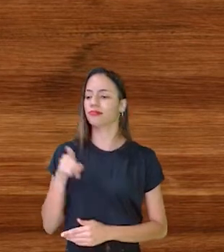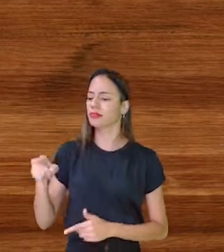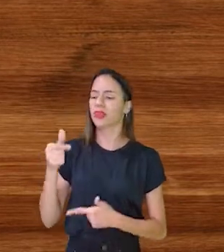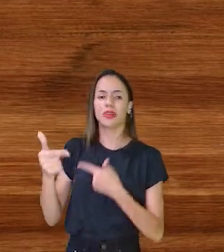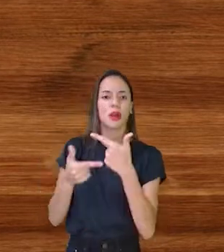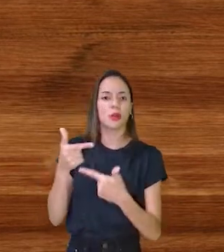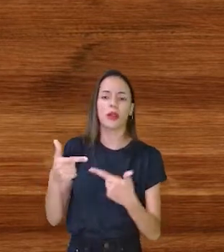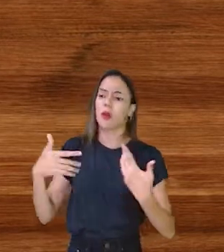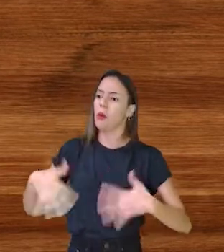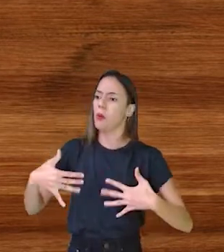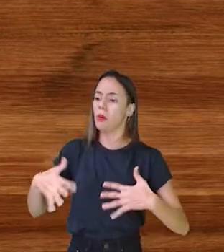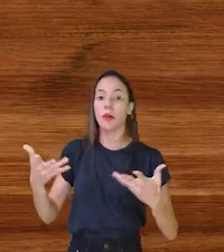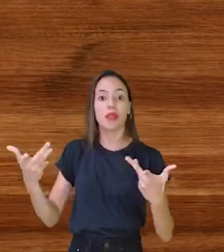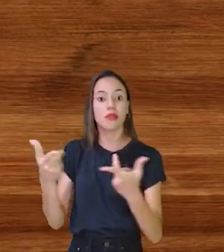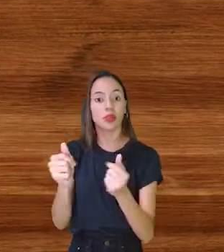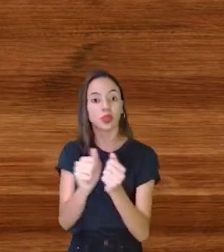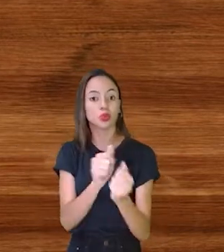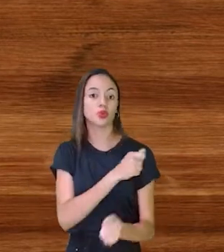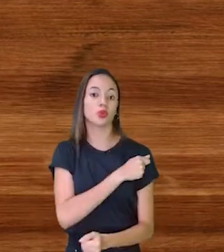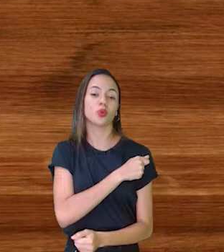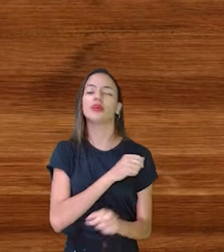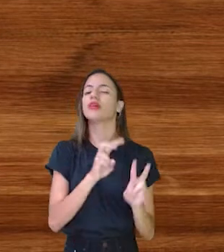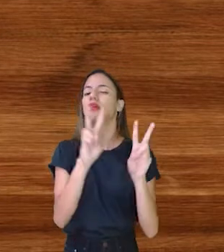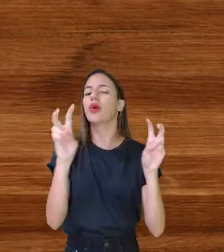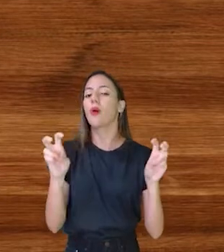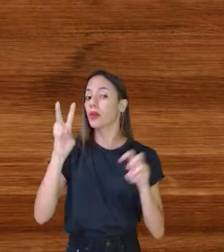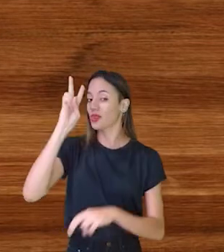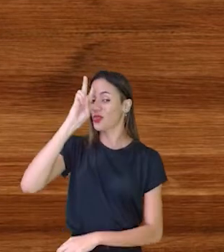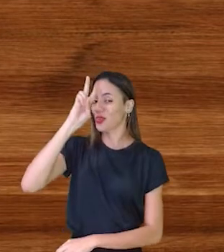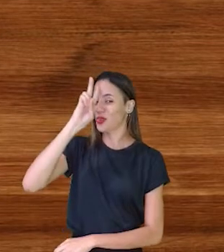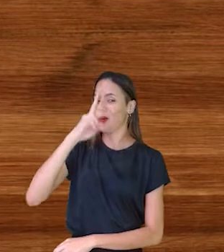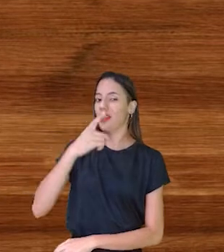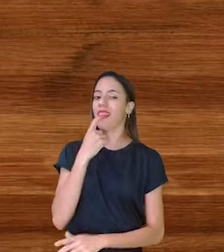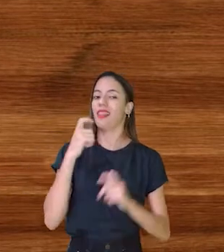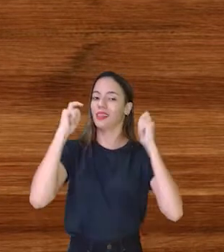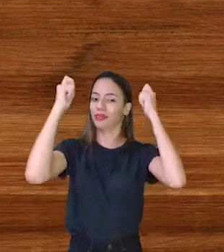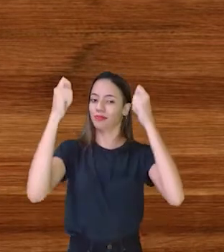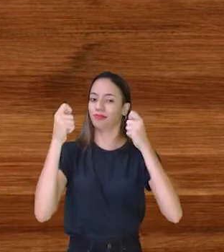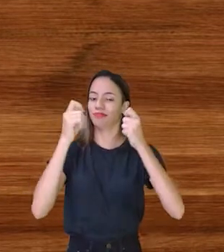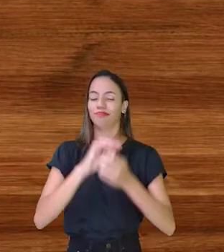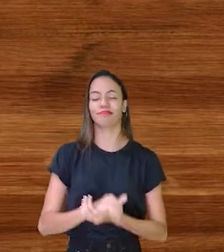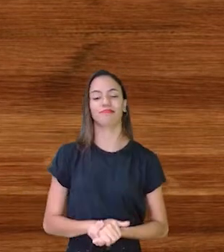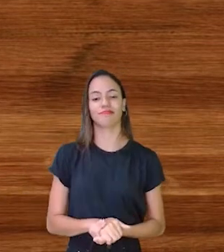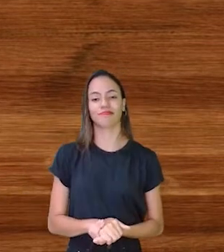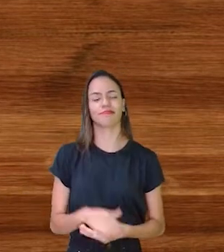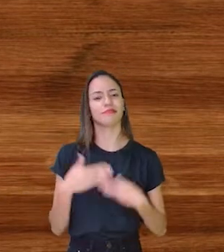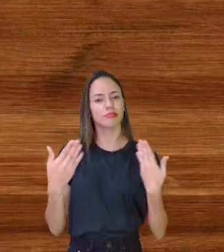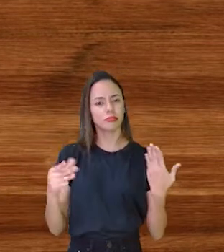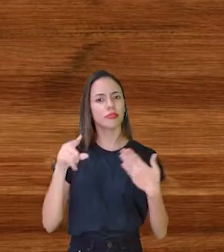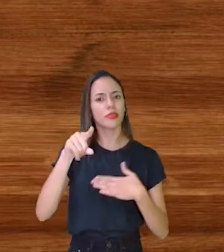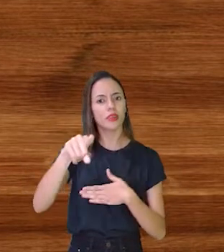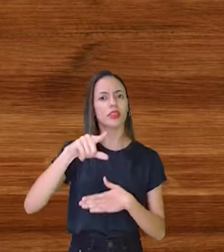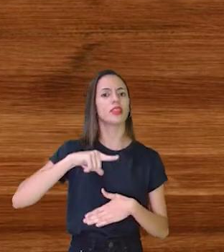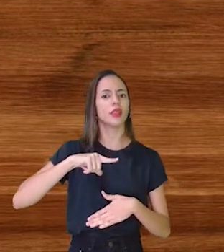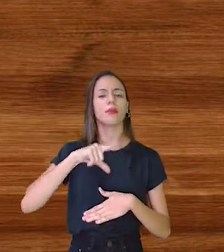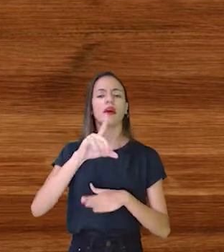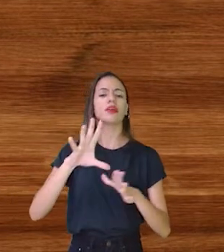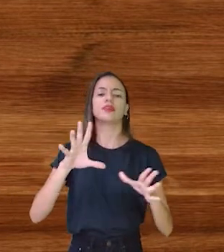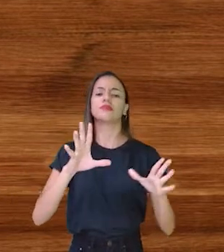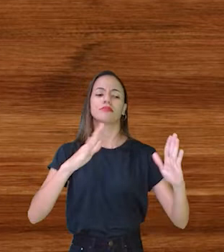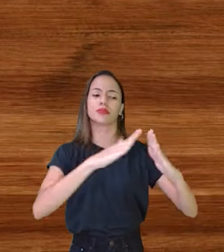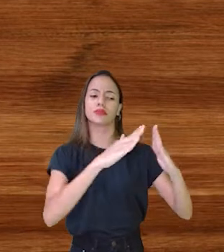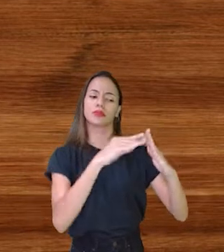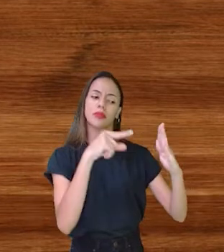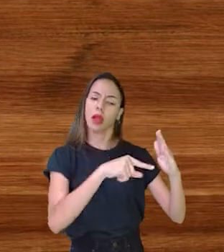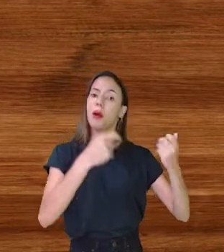trabalho Maravilhoso Com seus alunos Sobre essa história E a propósito Você também Na sua casa Pode